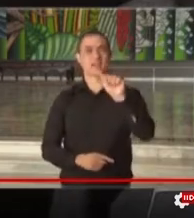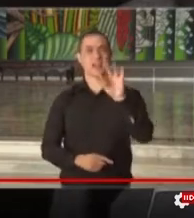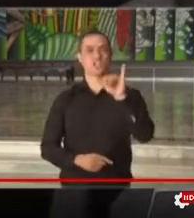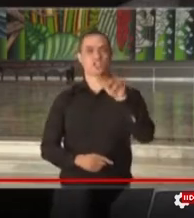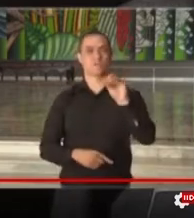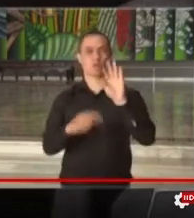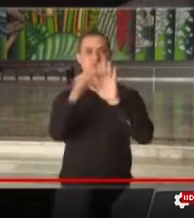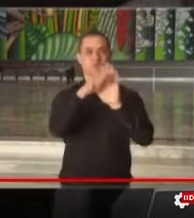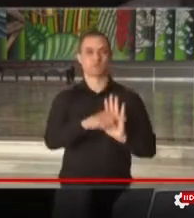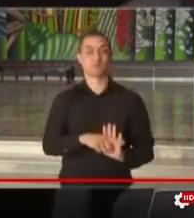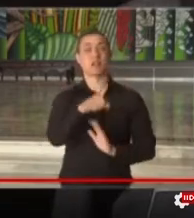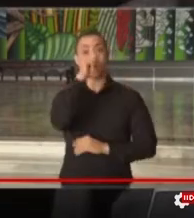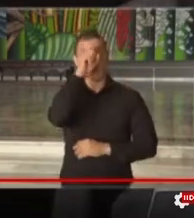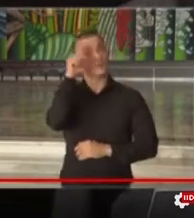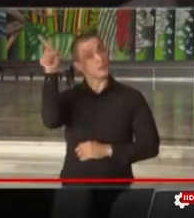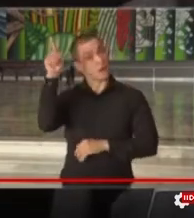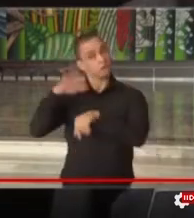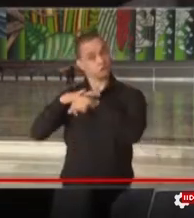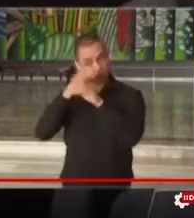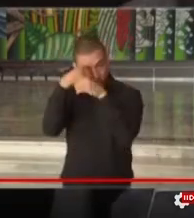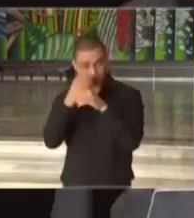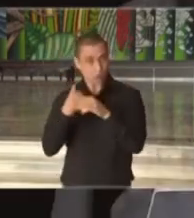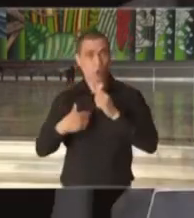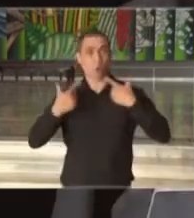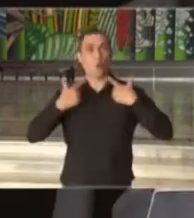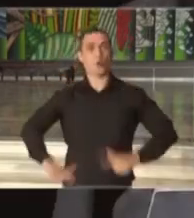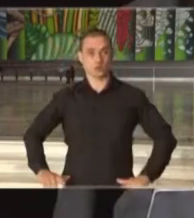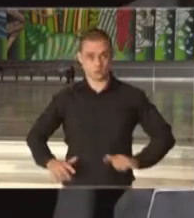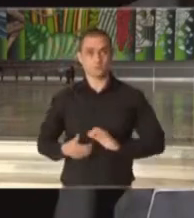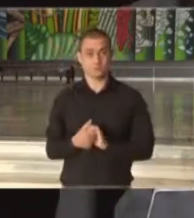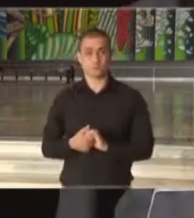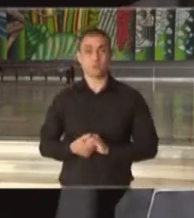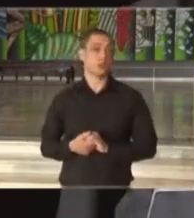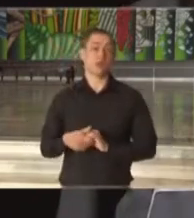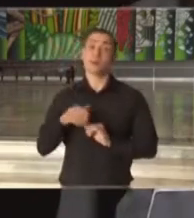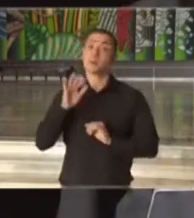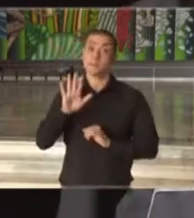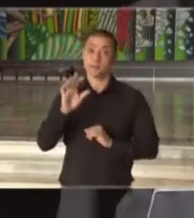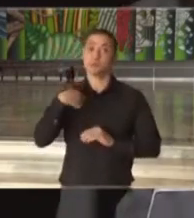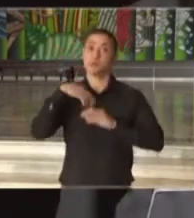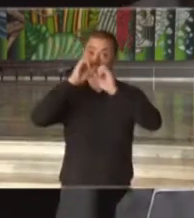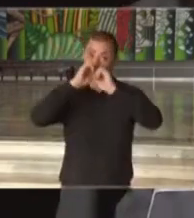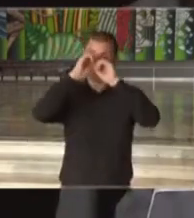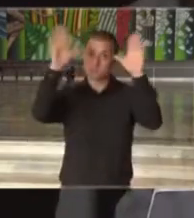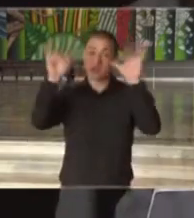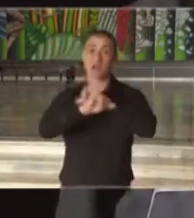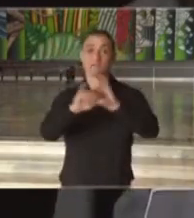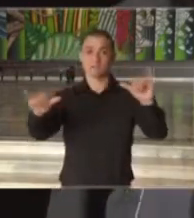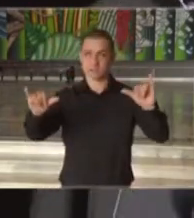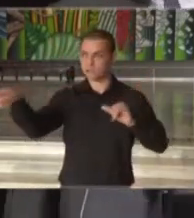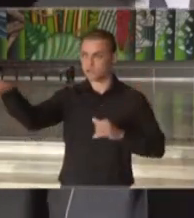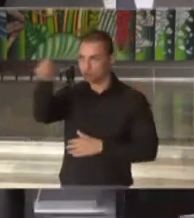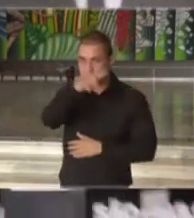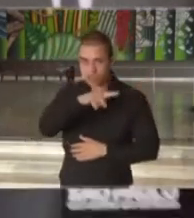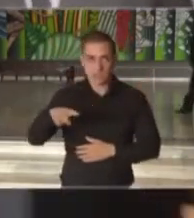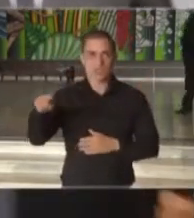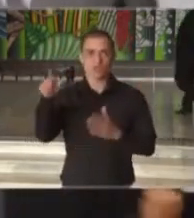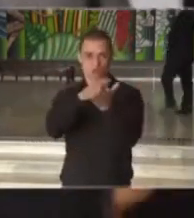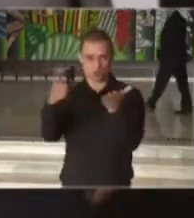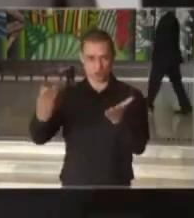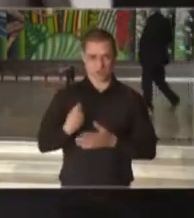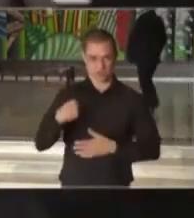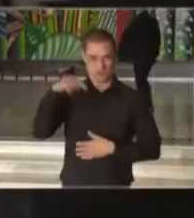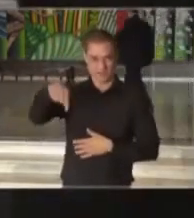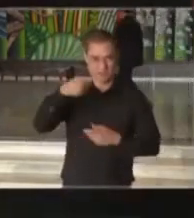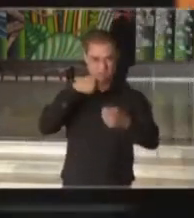pelo hospital Albert Einstein. Independentemente, quero deixar claro também aos jornalistas que aqui